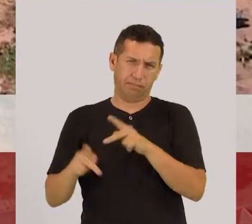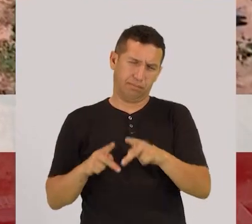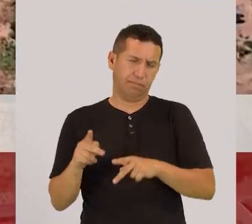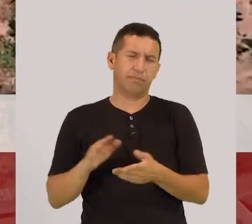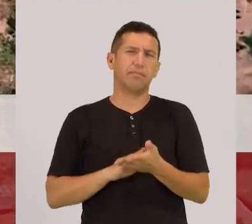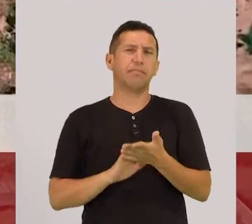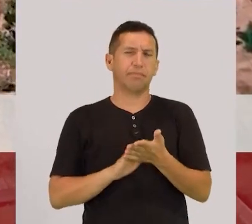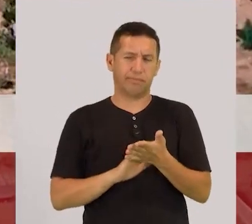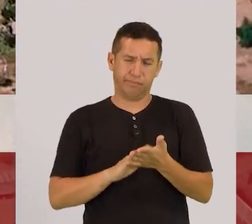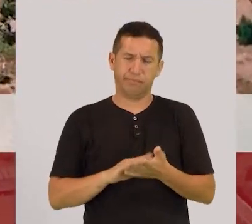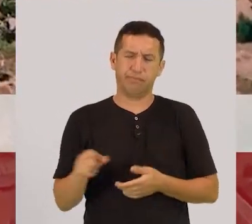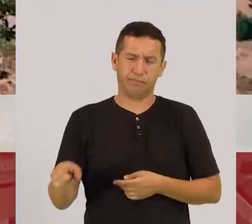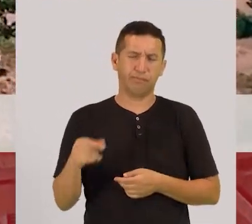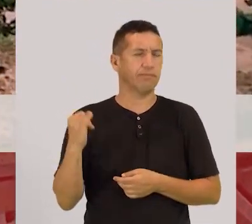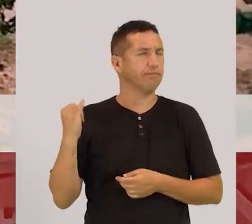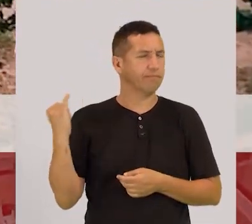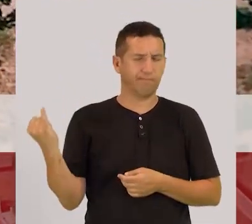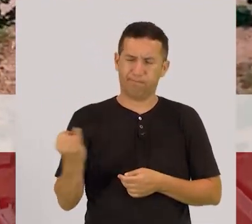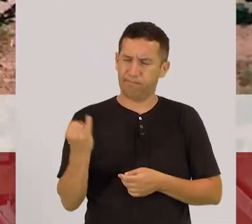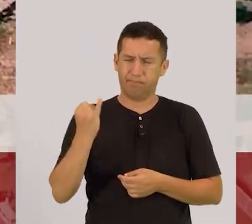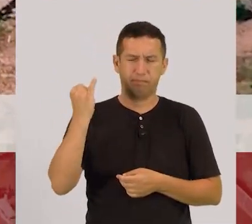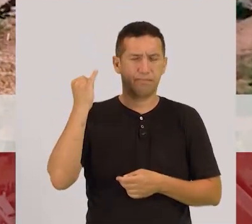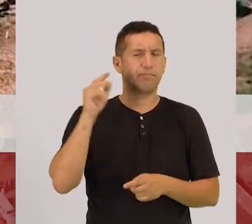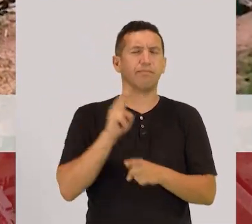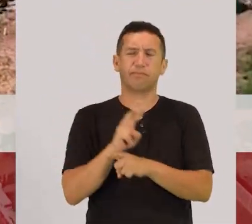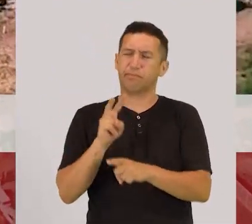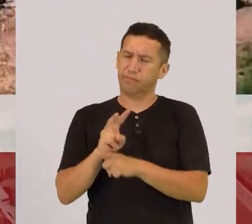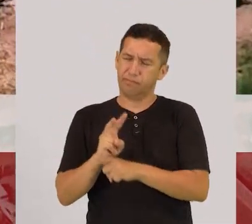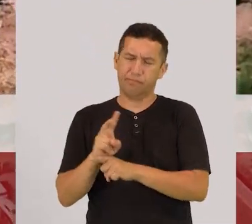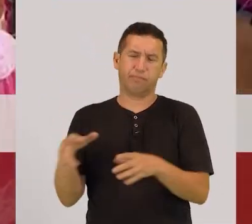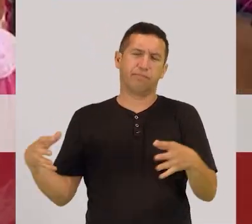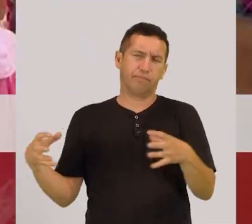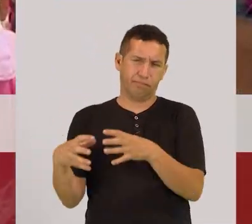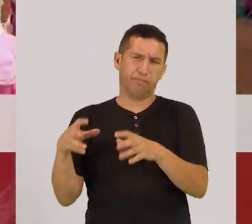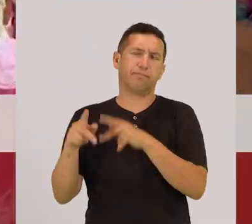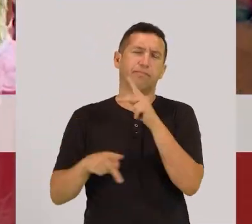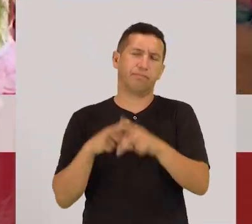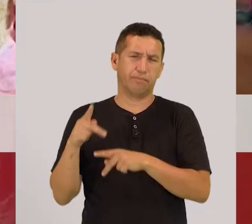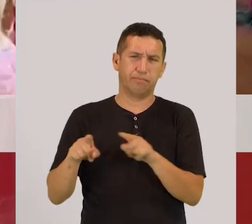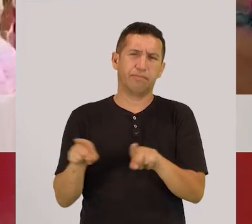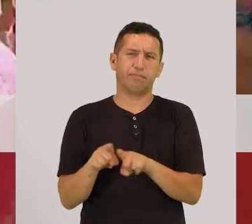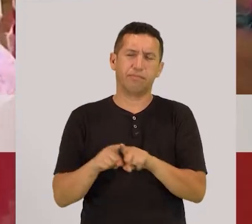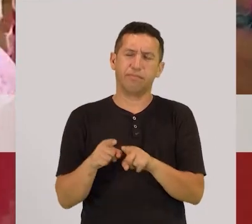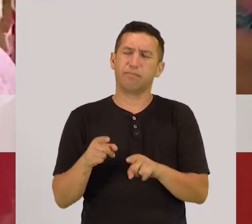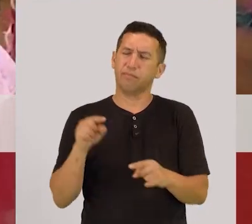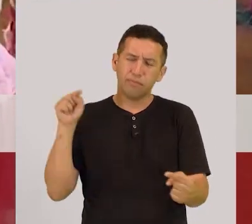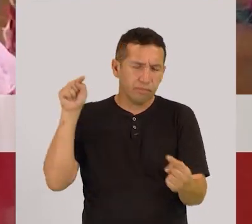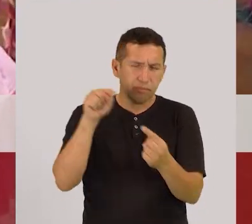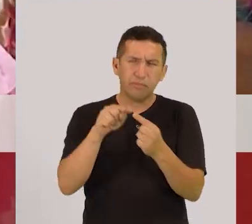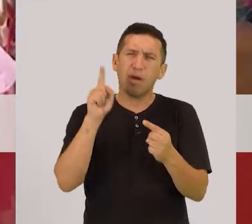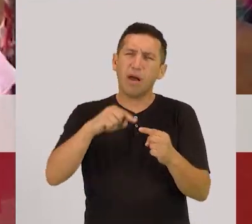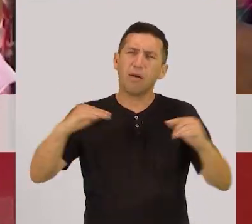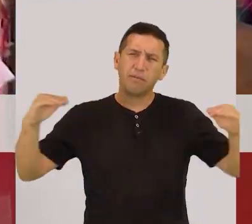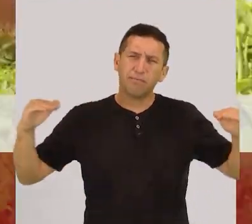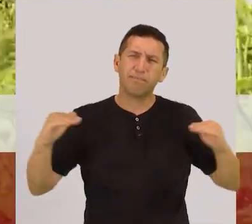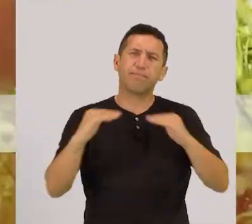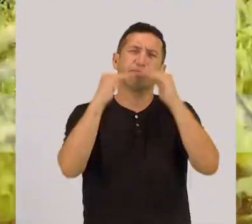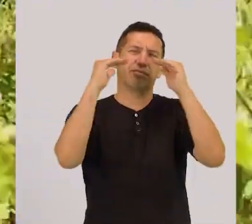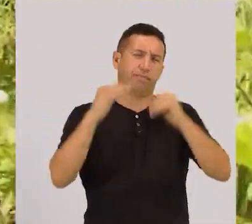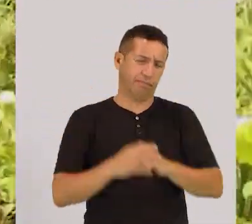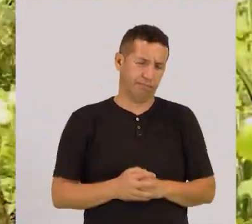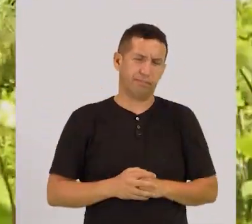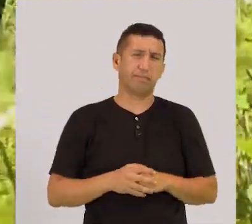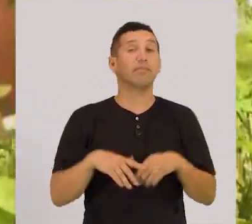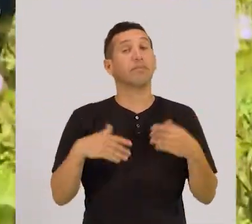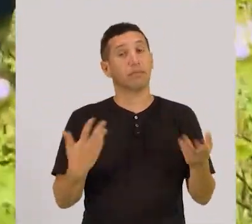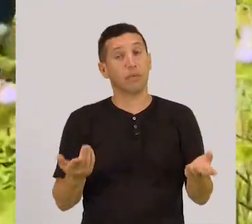chegou com um papel fundamental na proteção dos direitos dessa comunidade étnica e como mais um passo na promoção da igualdade social. E